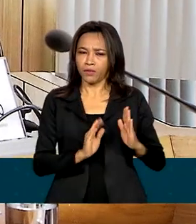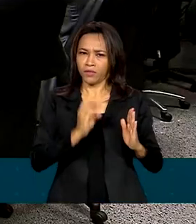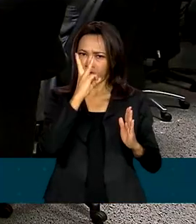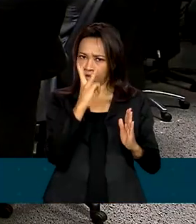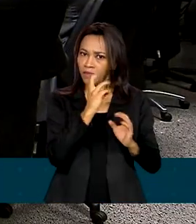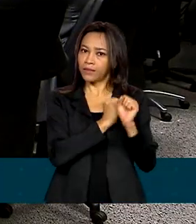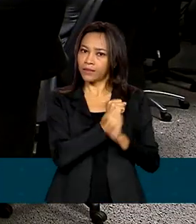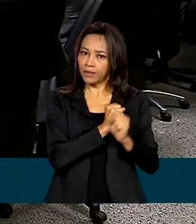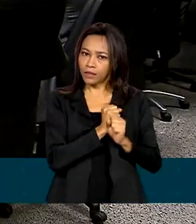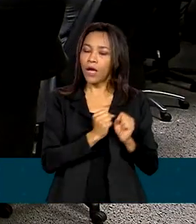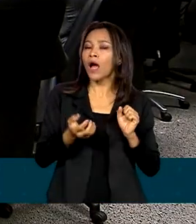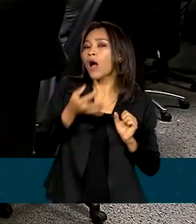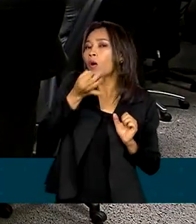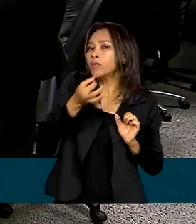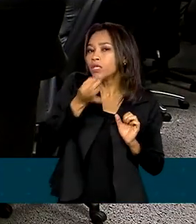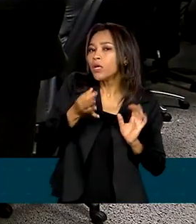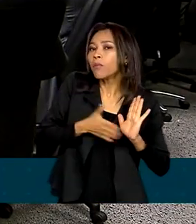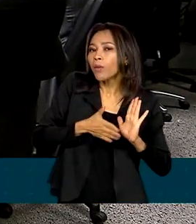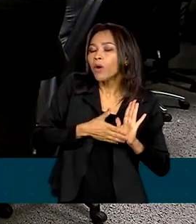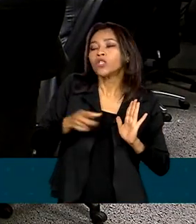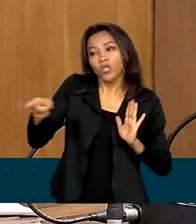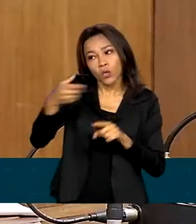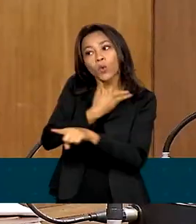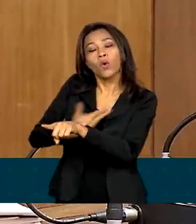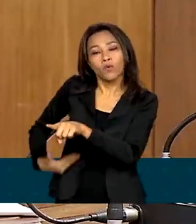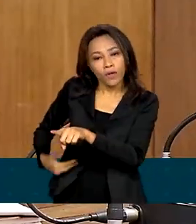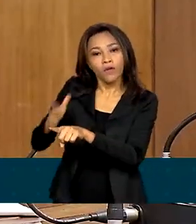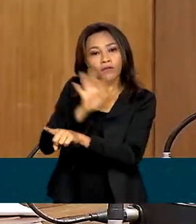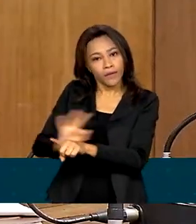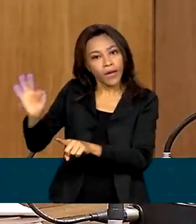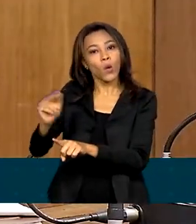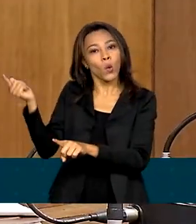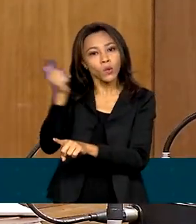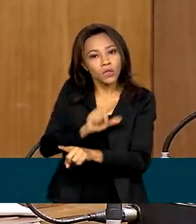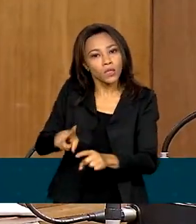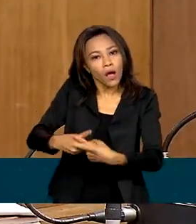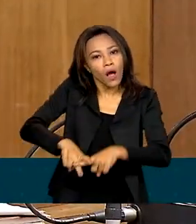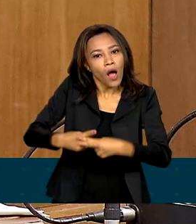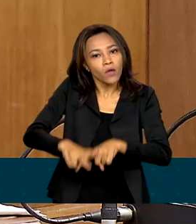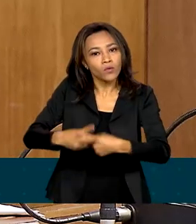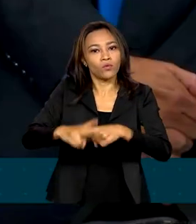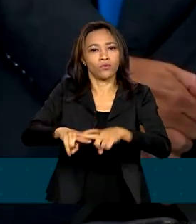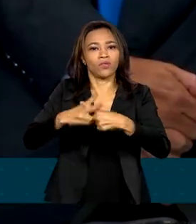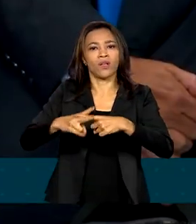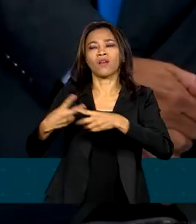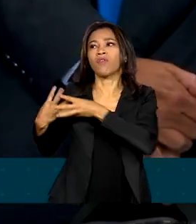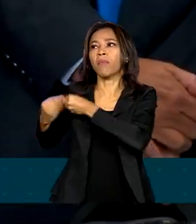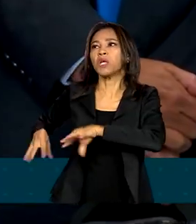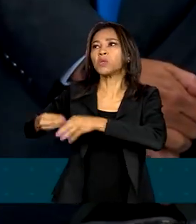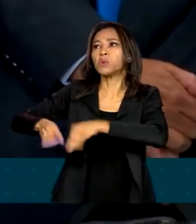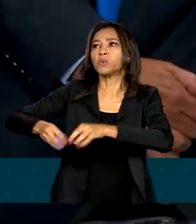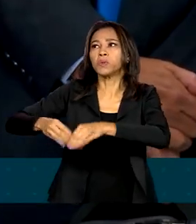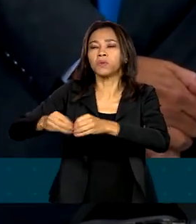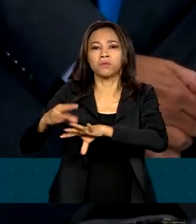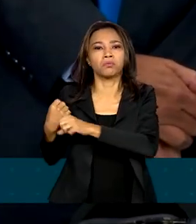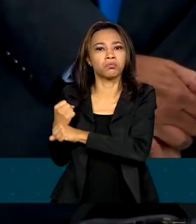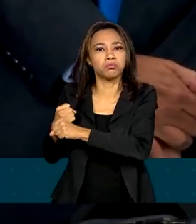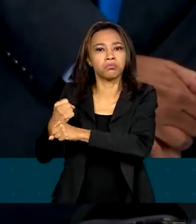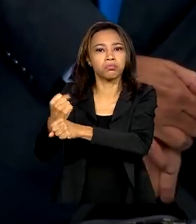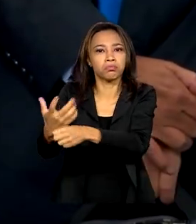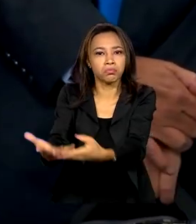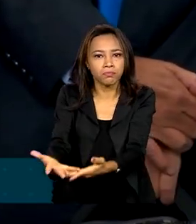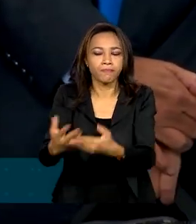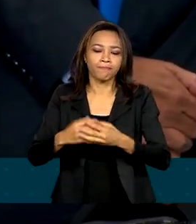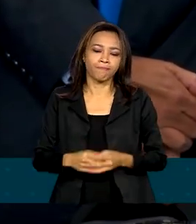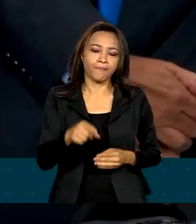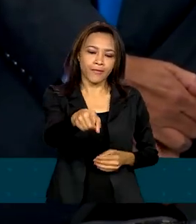sugestão é que o governo federal recupere as perdas inflacionárias geradas nos últimos anos. Tem espaço para olhar, checar